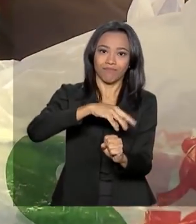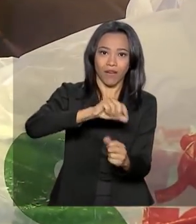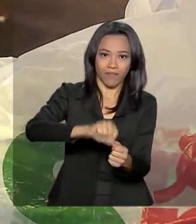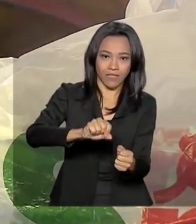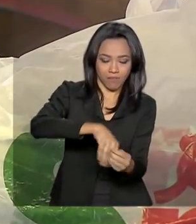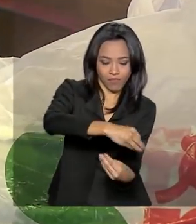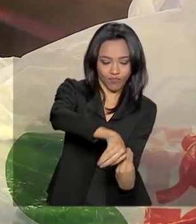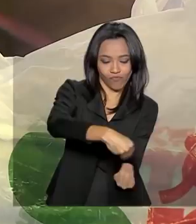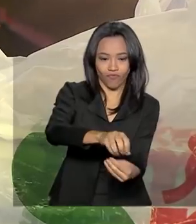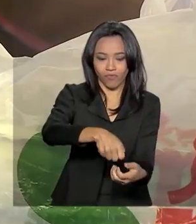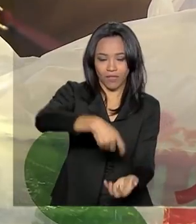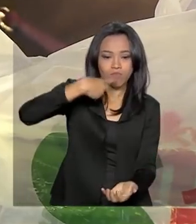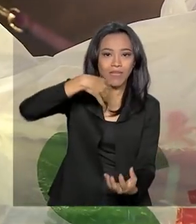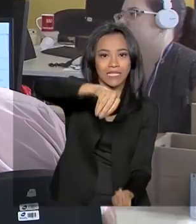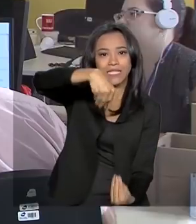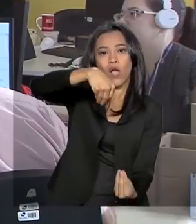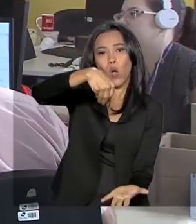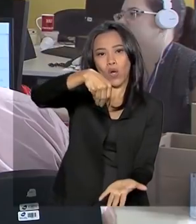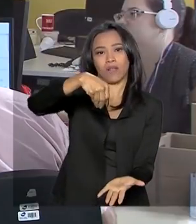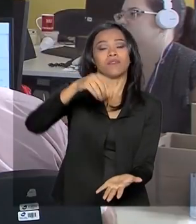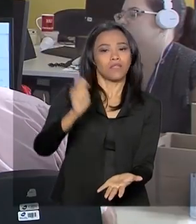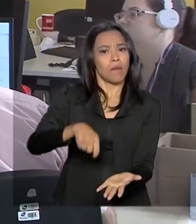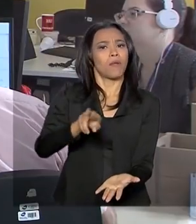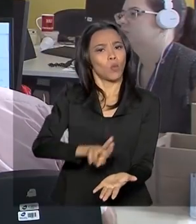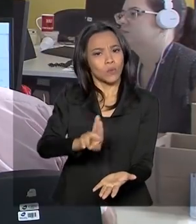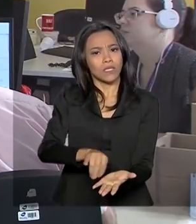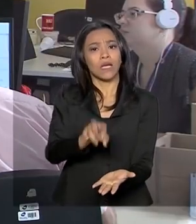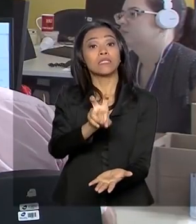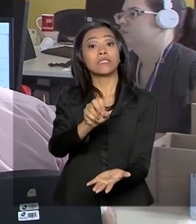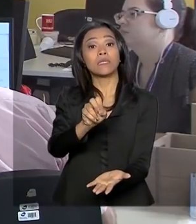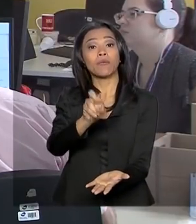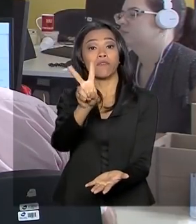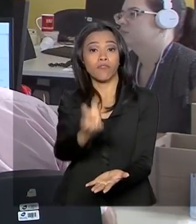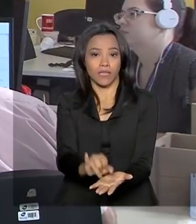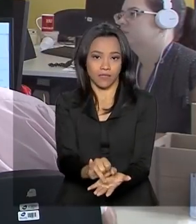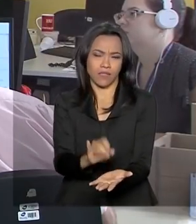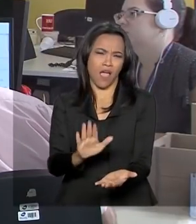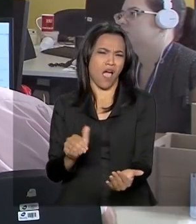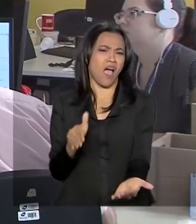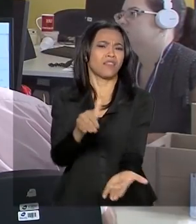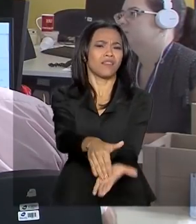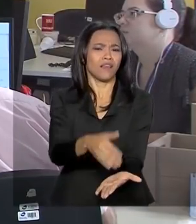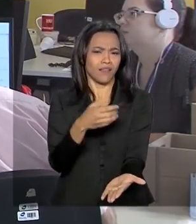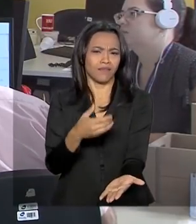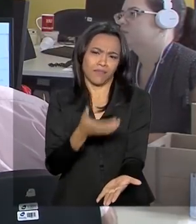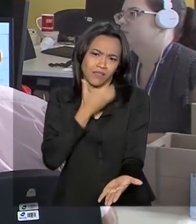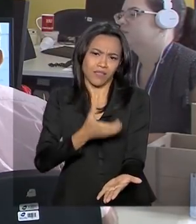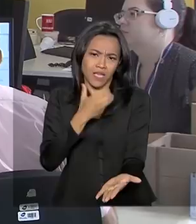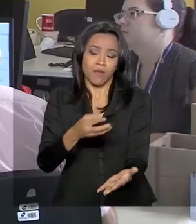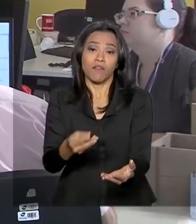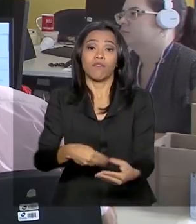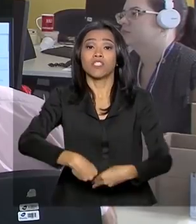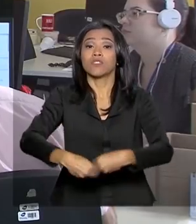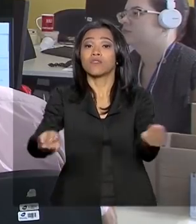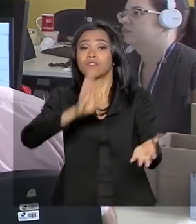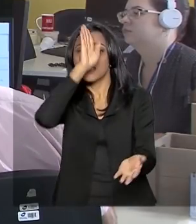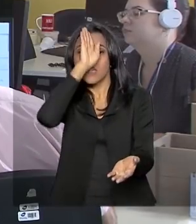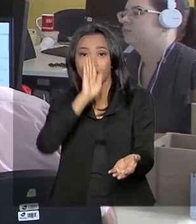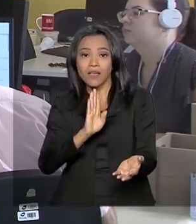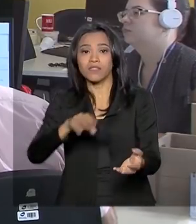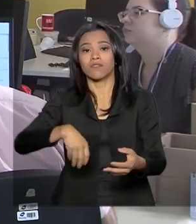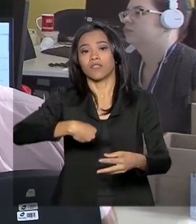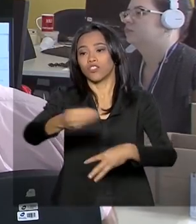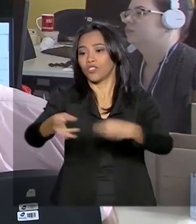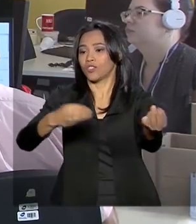reutilizadas até 50 vezes. Até dezembro, os mercados vão distribuir gratuitamente duas sacolas recicláveis para cada